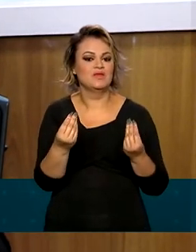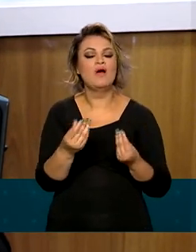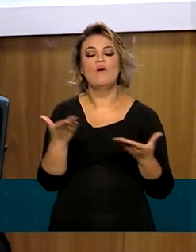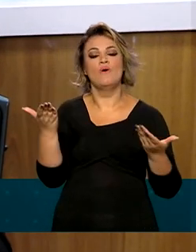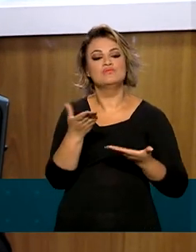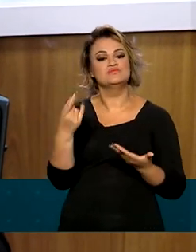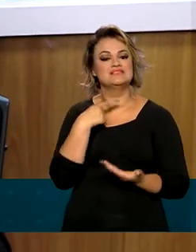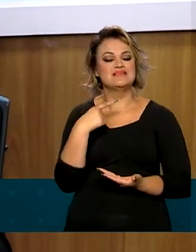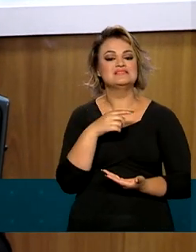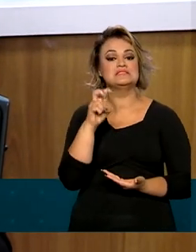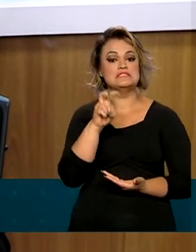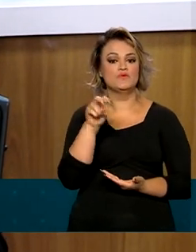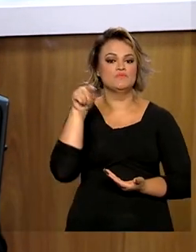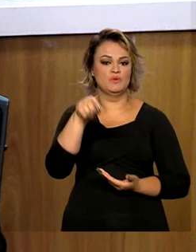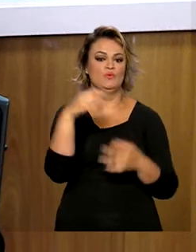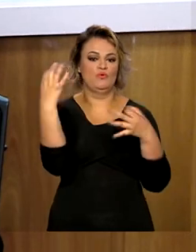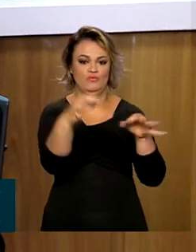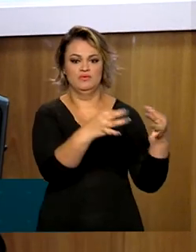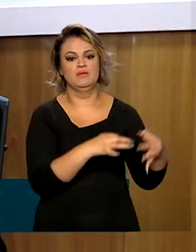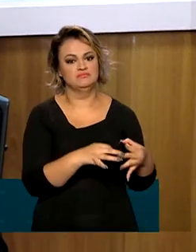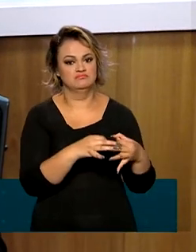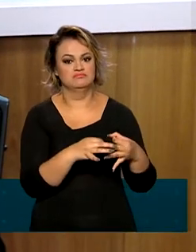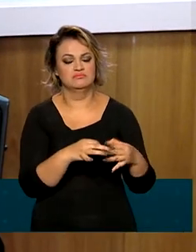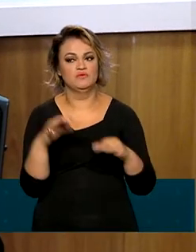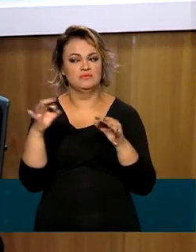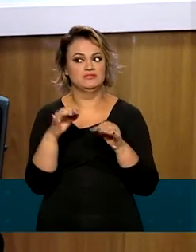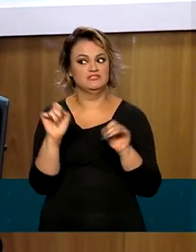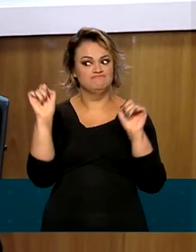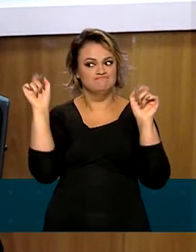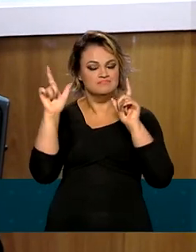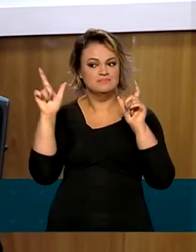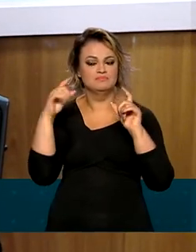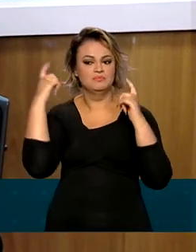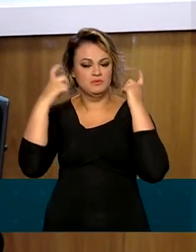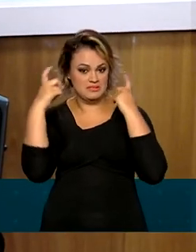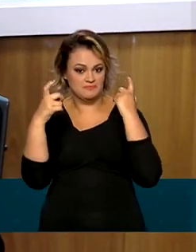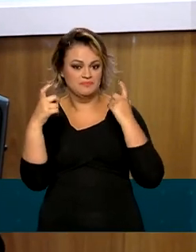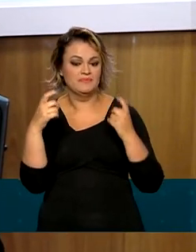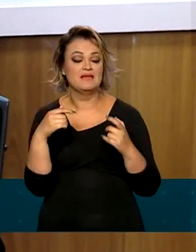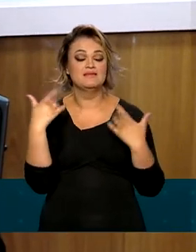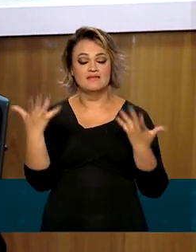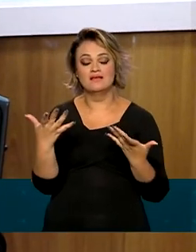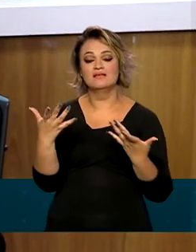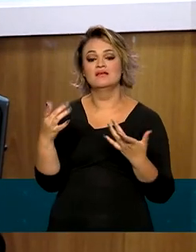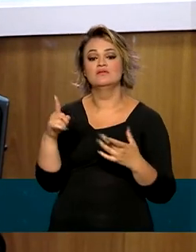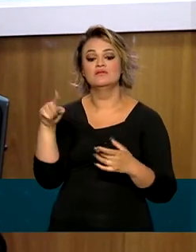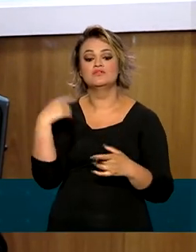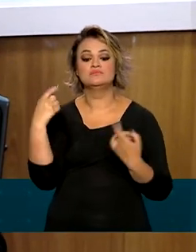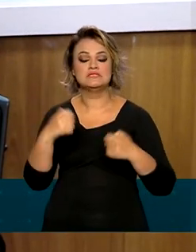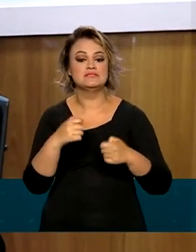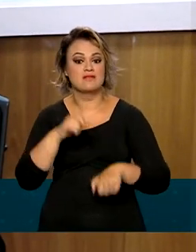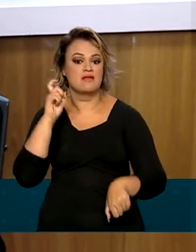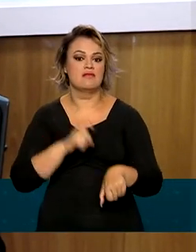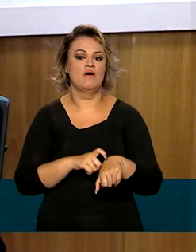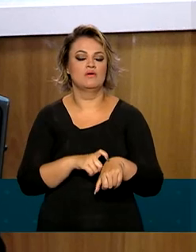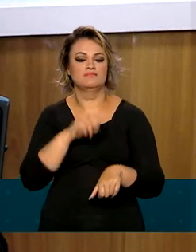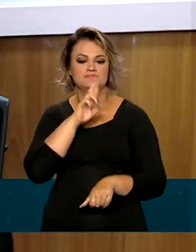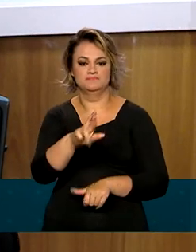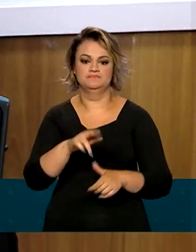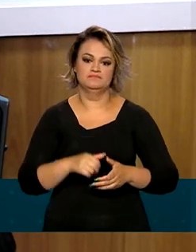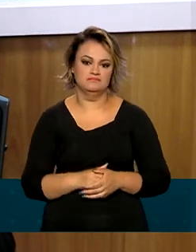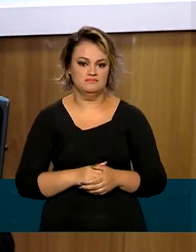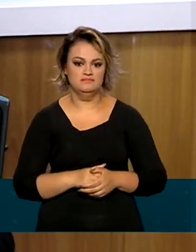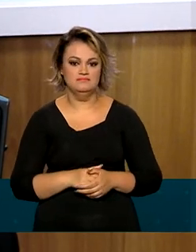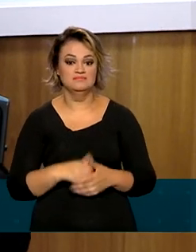Hoje nós já temos mais de 5 mil casos. Isso já acende uma luz de preocupação e a gente tem que ter prontidão para responder.